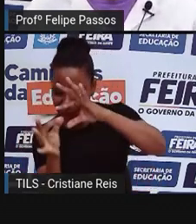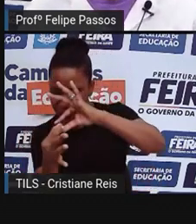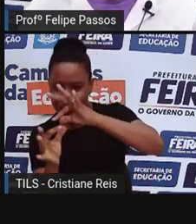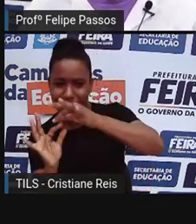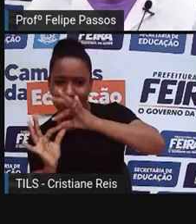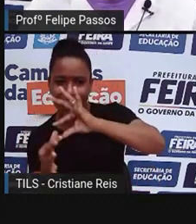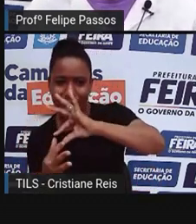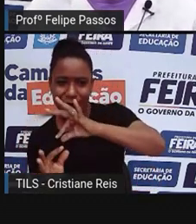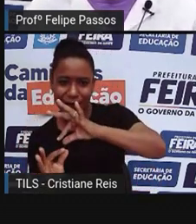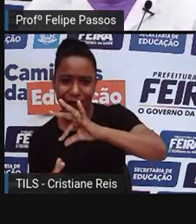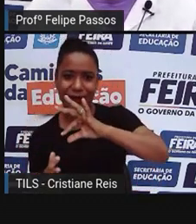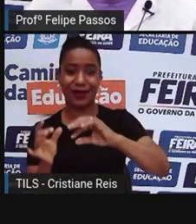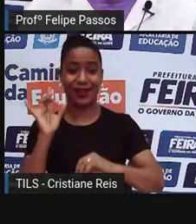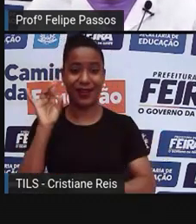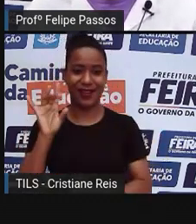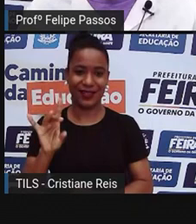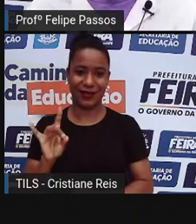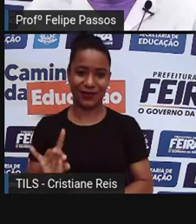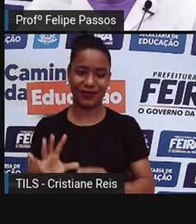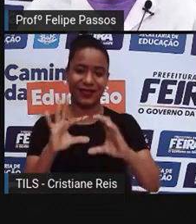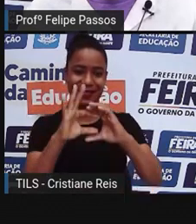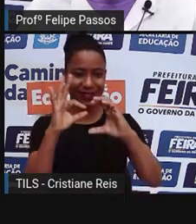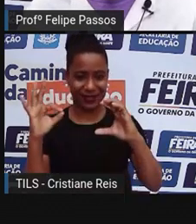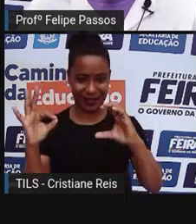aqui é a estrutura básica de uma célula.